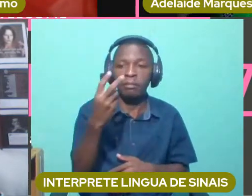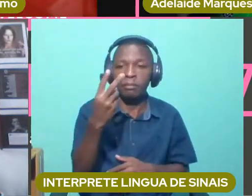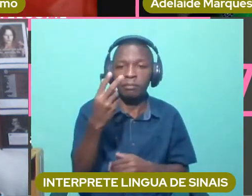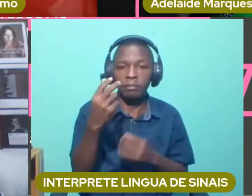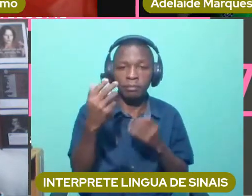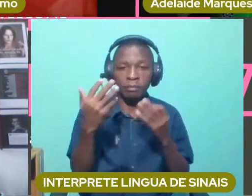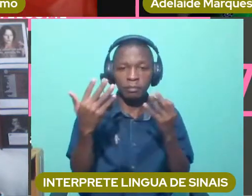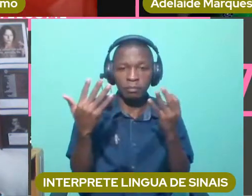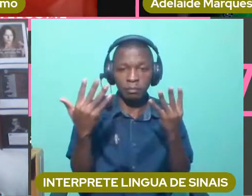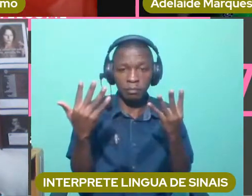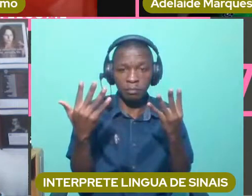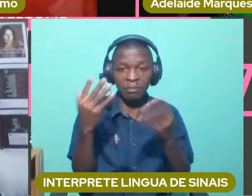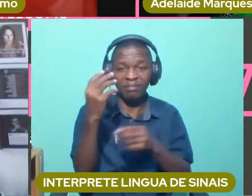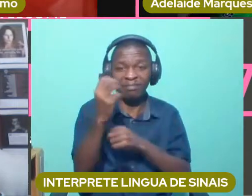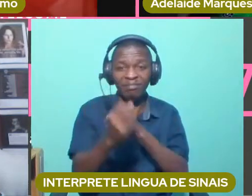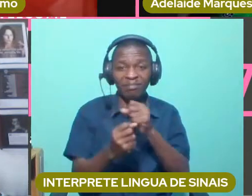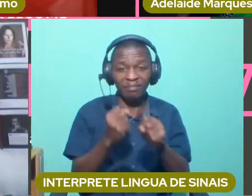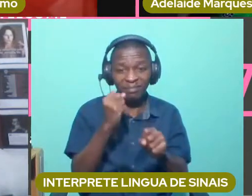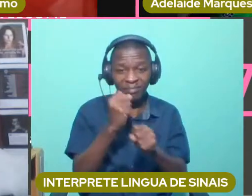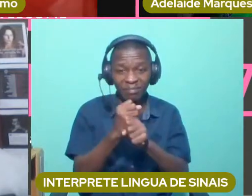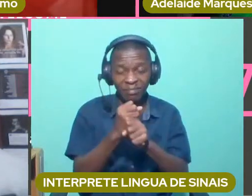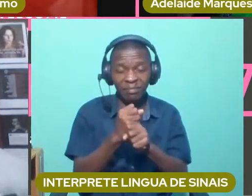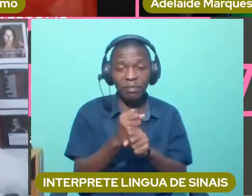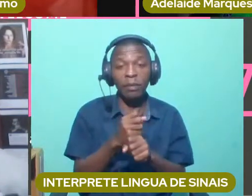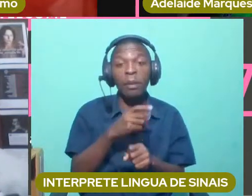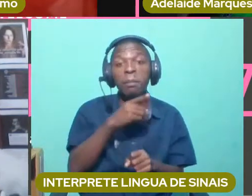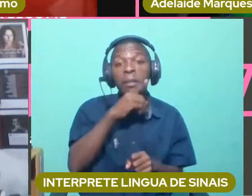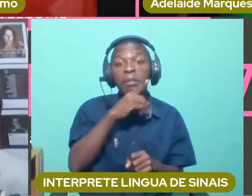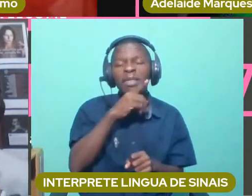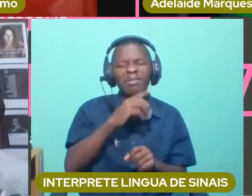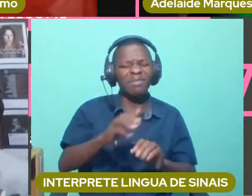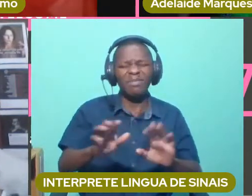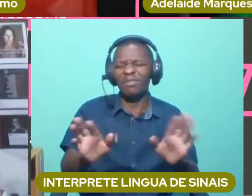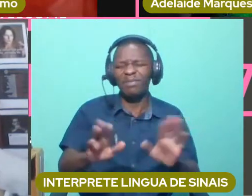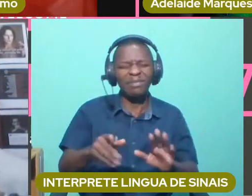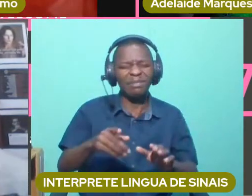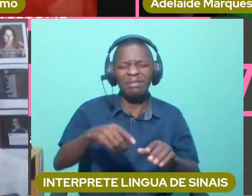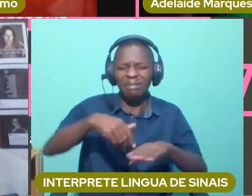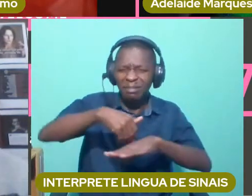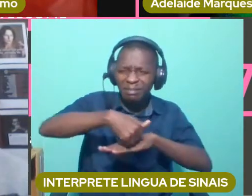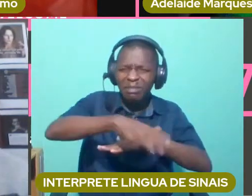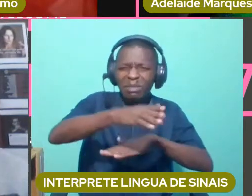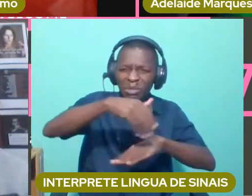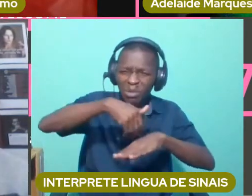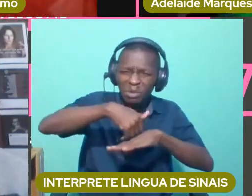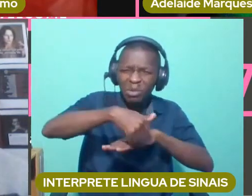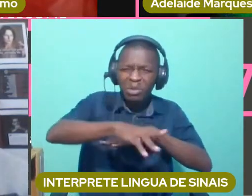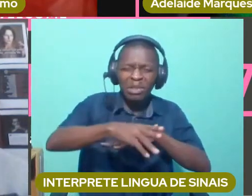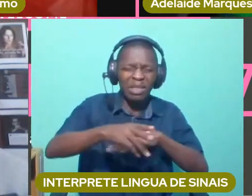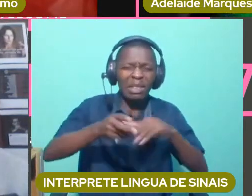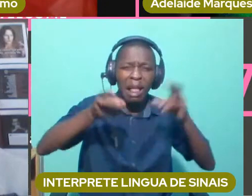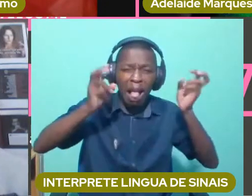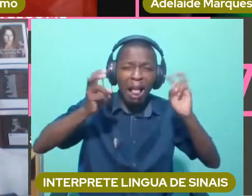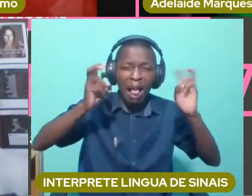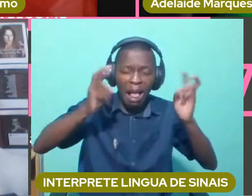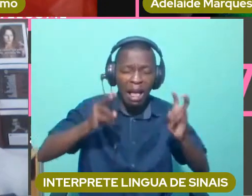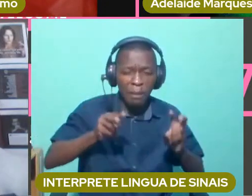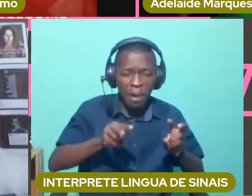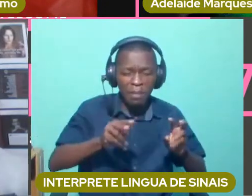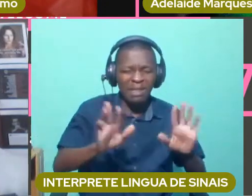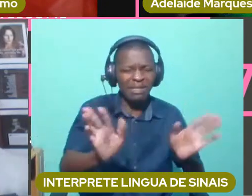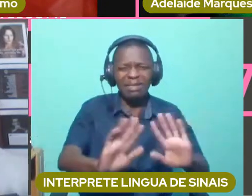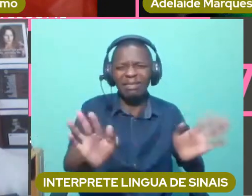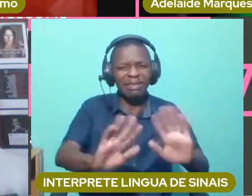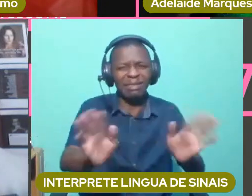decidiu que não valia a pena eu continuar com os tratamentos, porque não estava a haver nenhum progresso. Foi nessa altura que